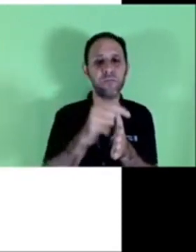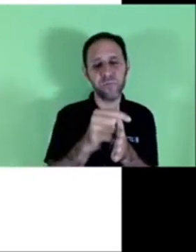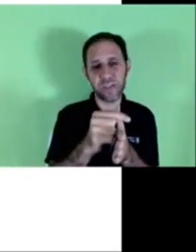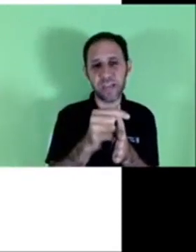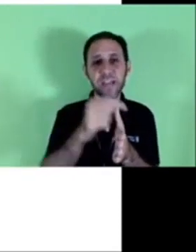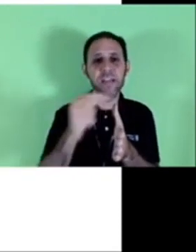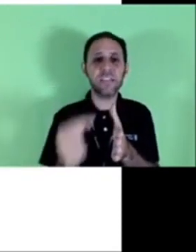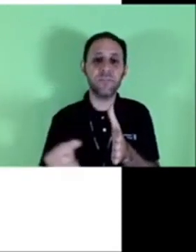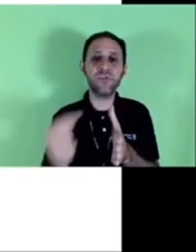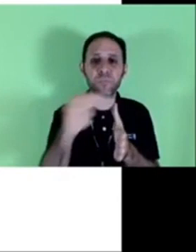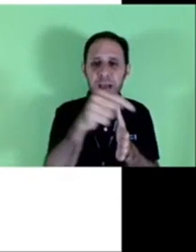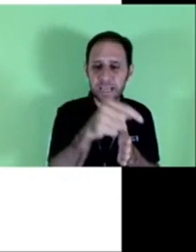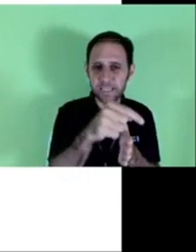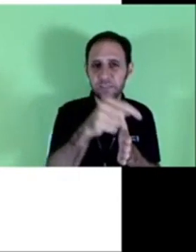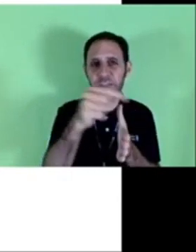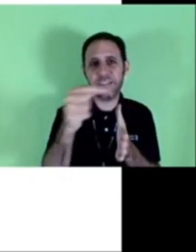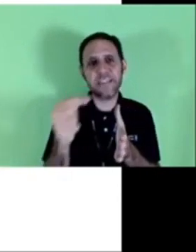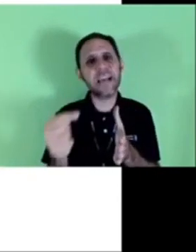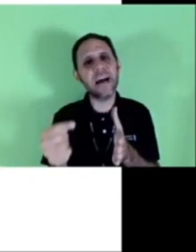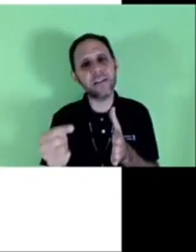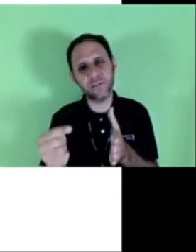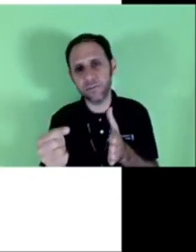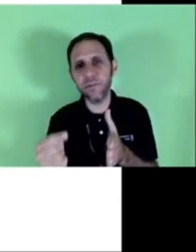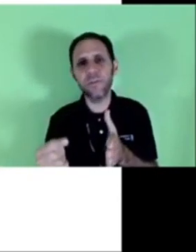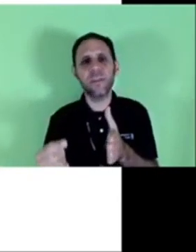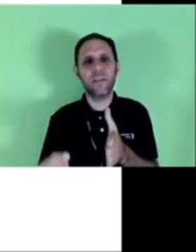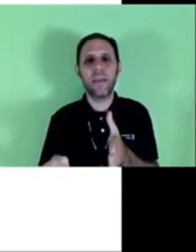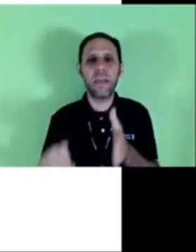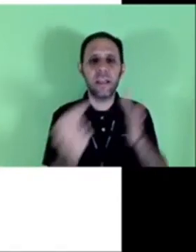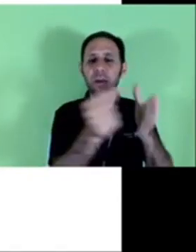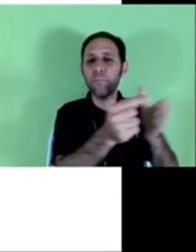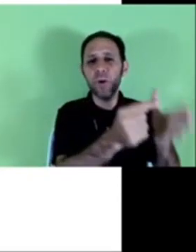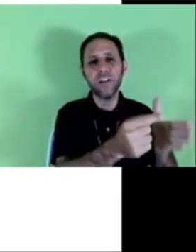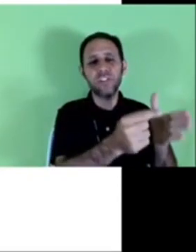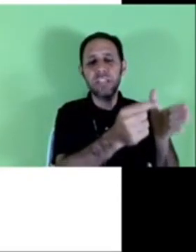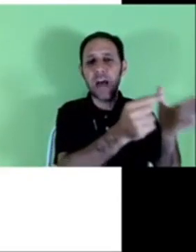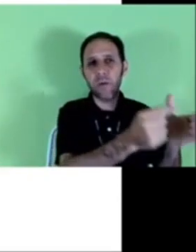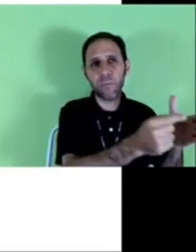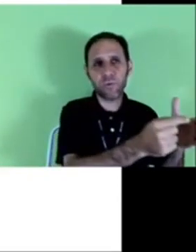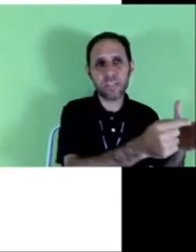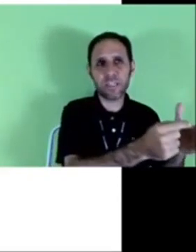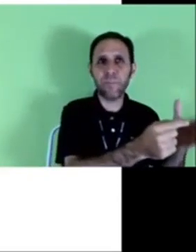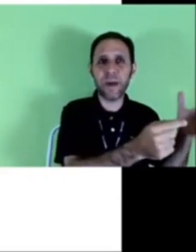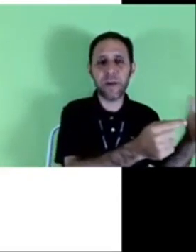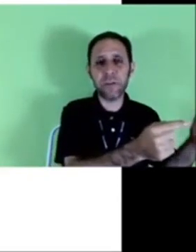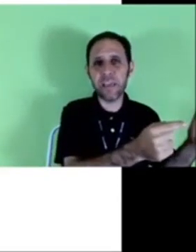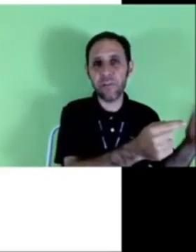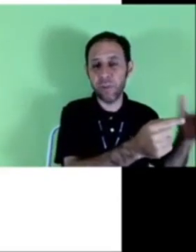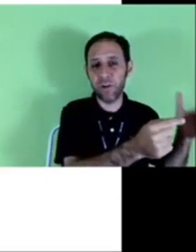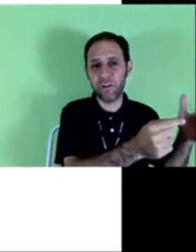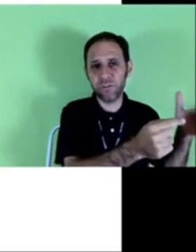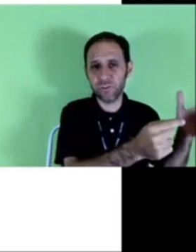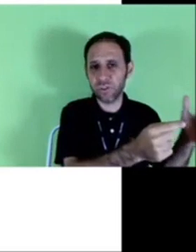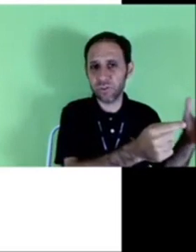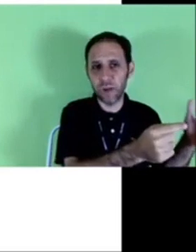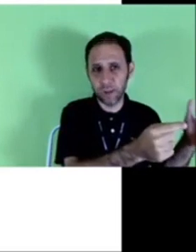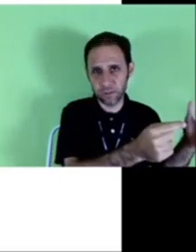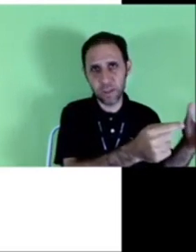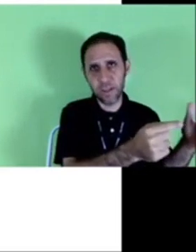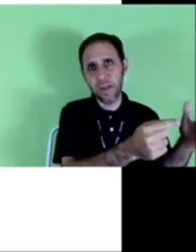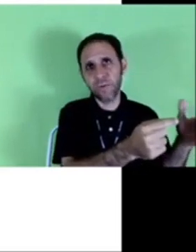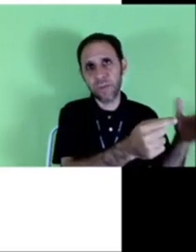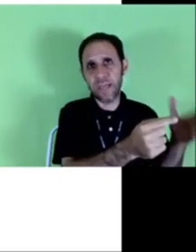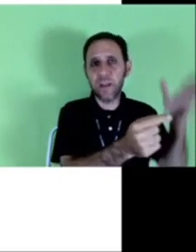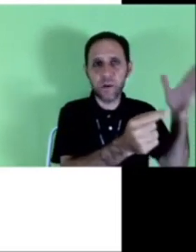responsável por ela são os pais. Então nesse caso, ela não pode dar uma procuração para alguém, o menor de 18